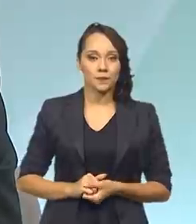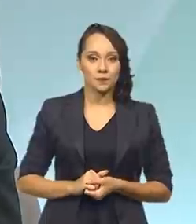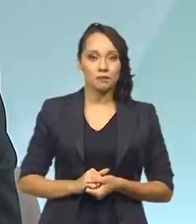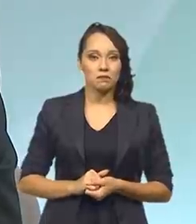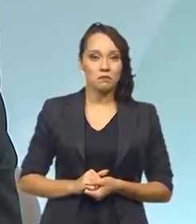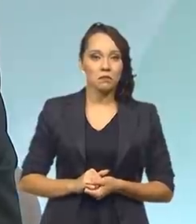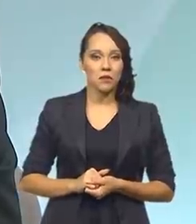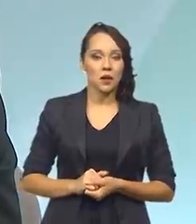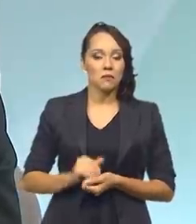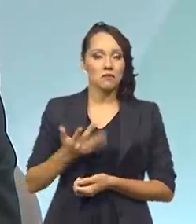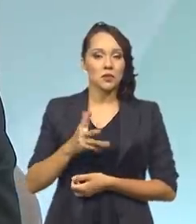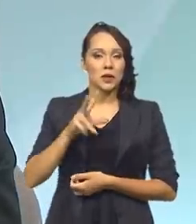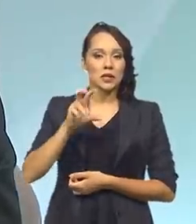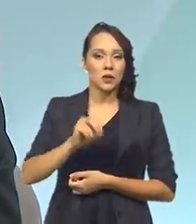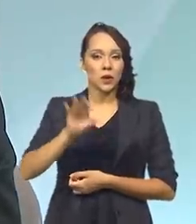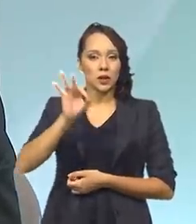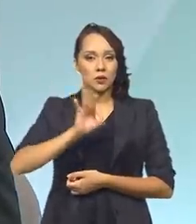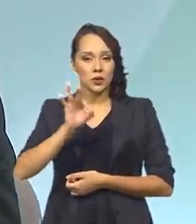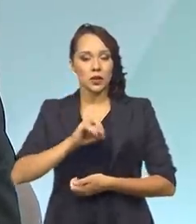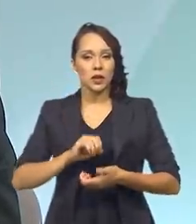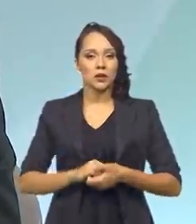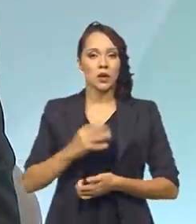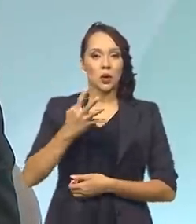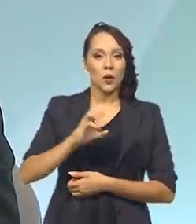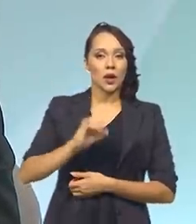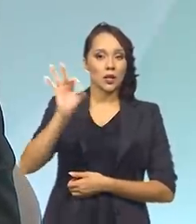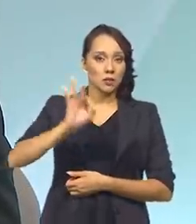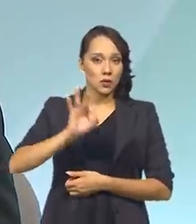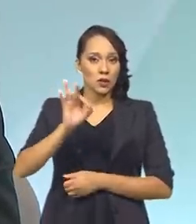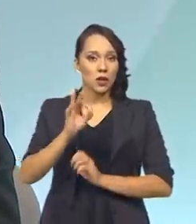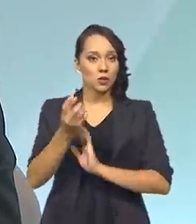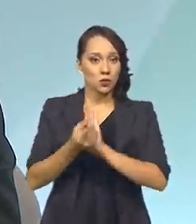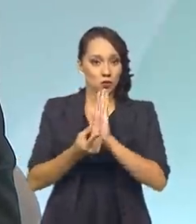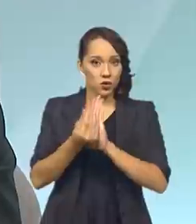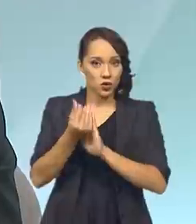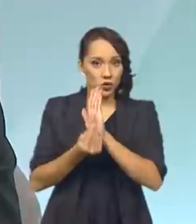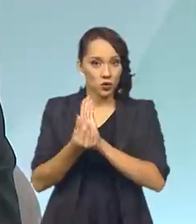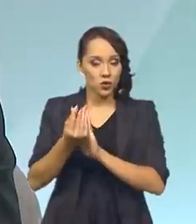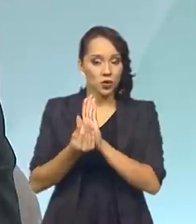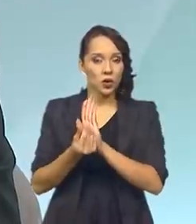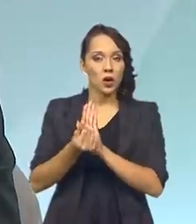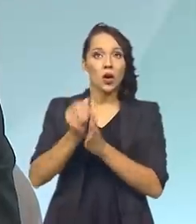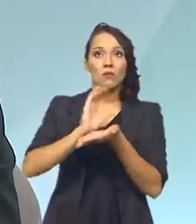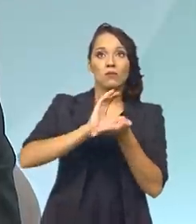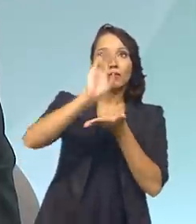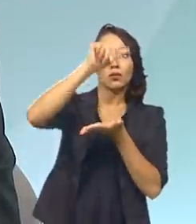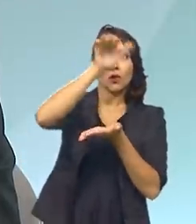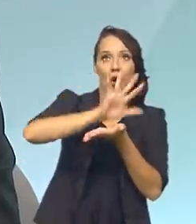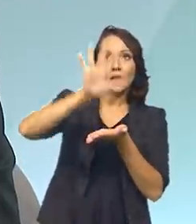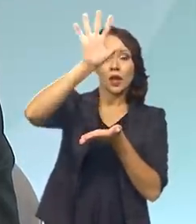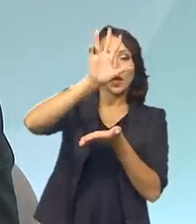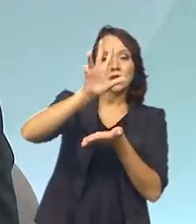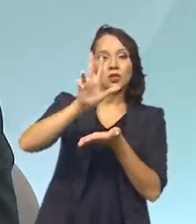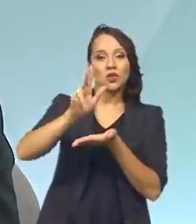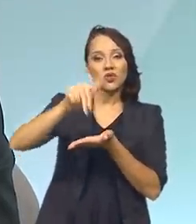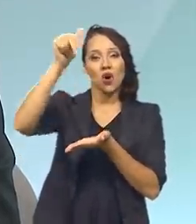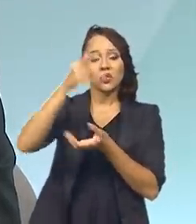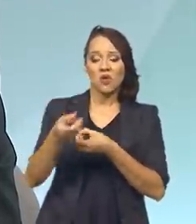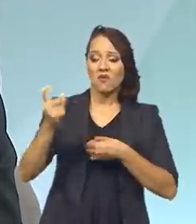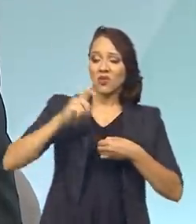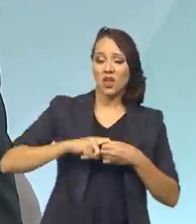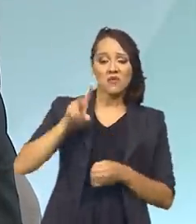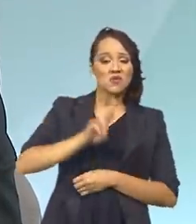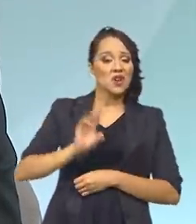Historicamente, 50%, 40% do recurso que era aportado no Norte e Nordeste do Brasil voltava sem ser utilizado,